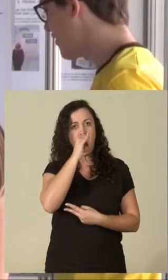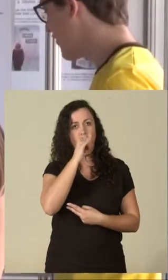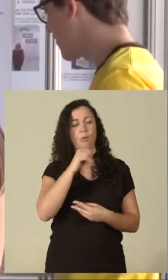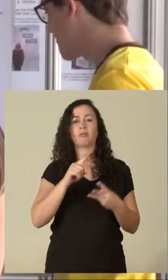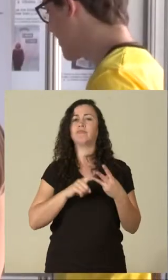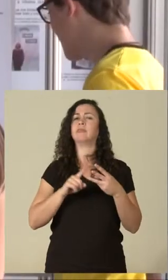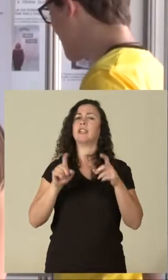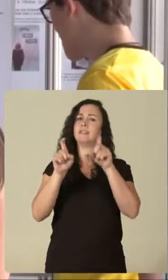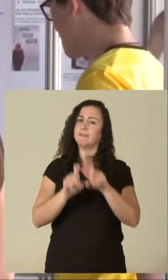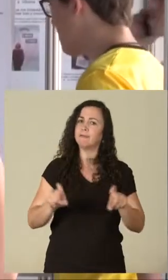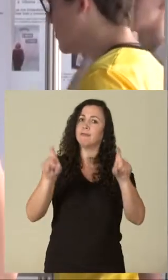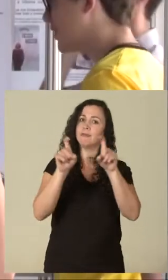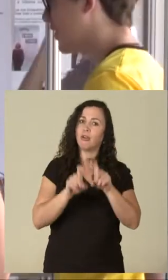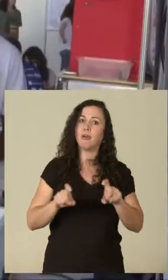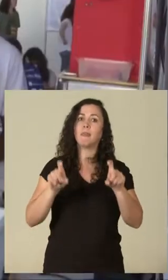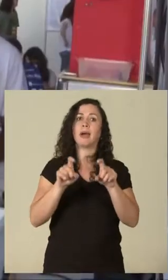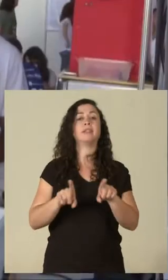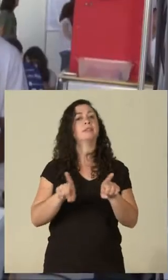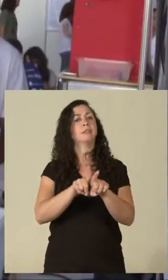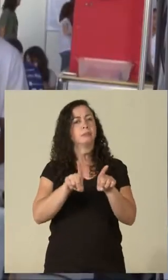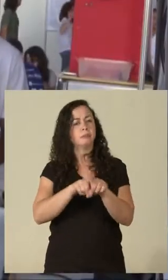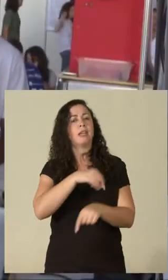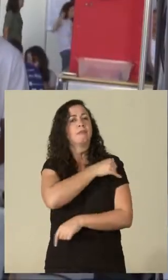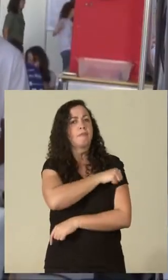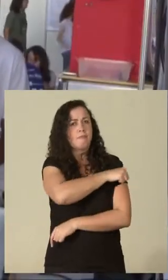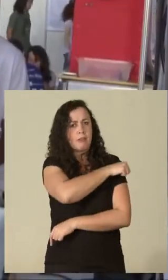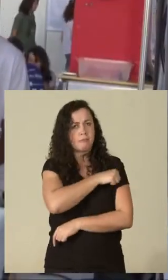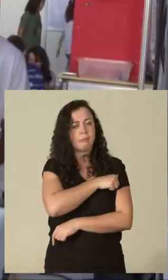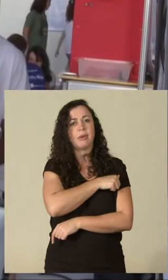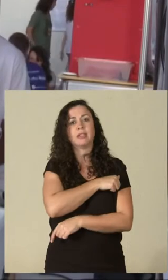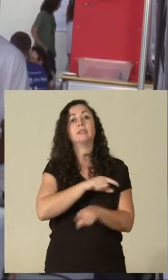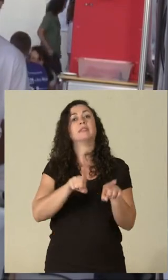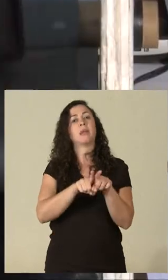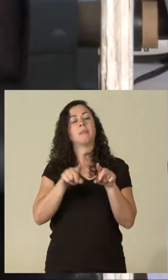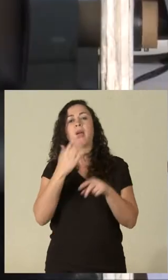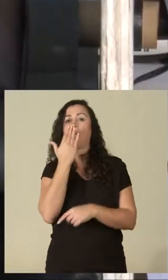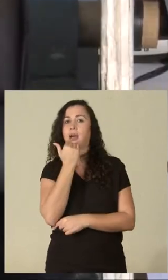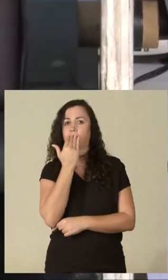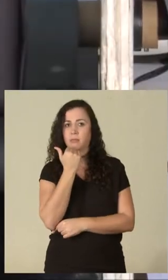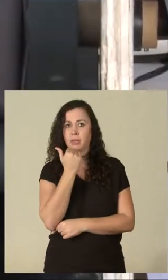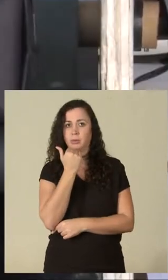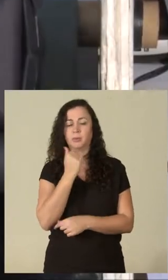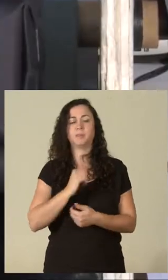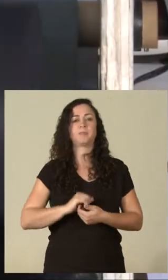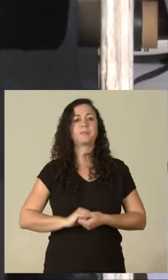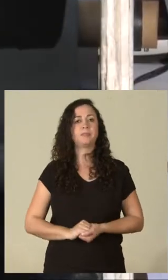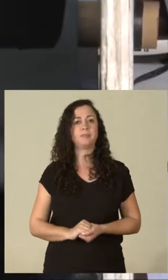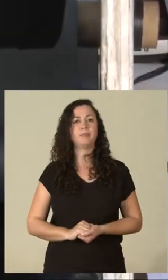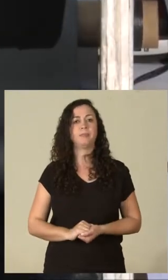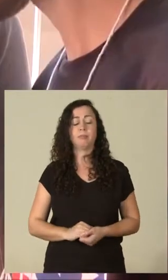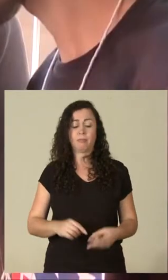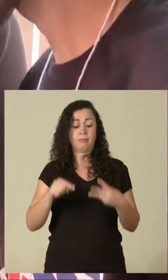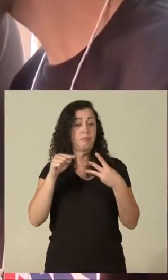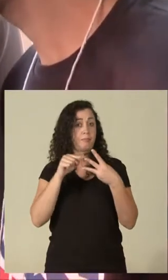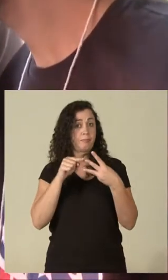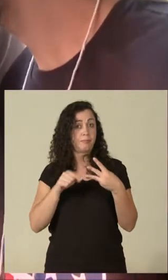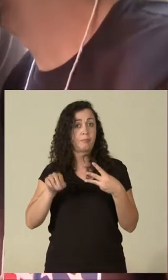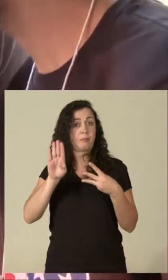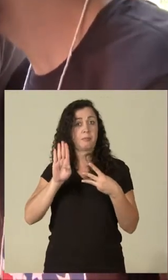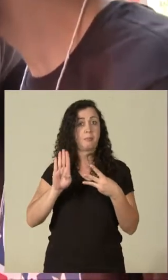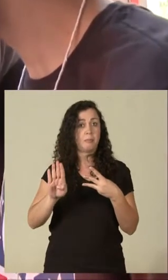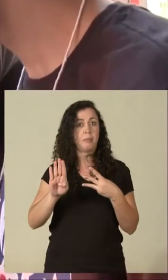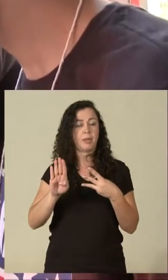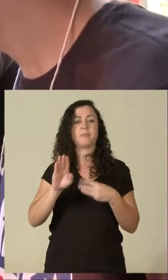informática, enfermagem, alimentos. Na modalidade B, que são os